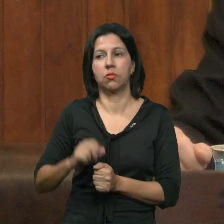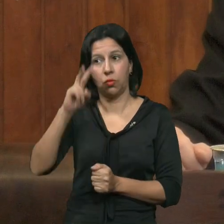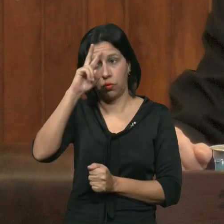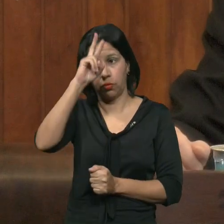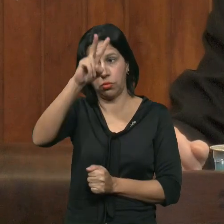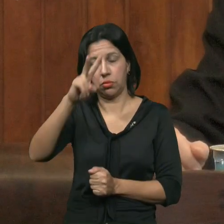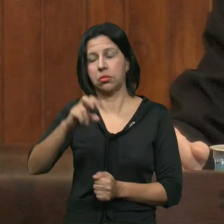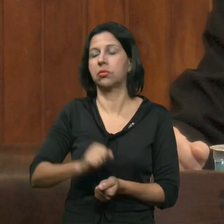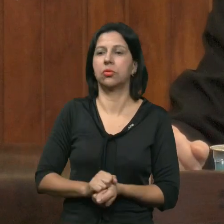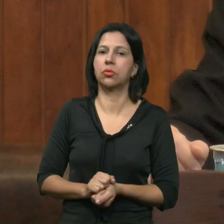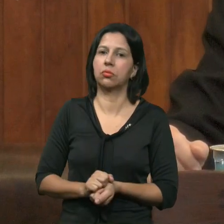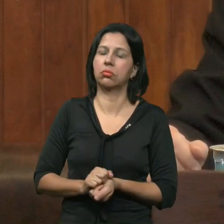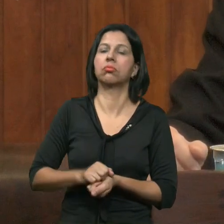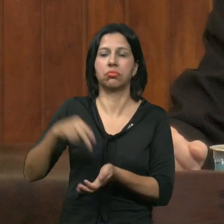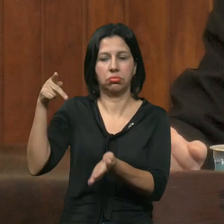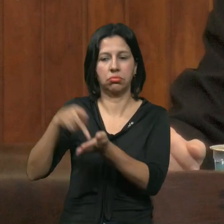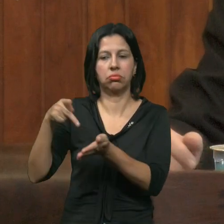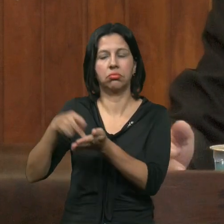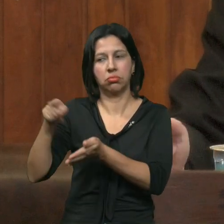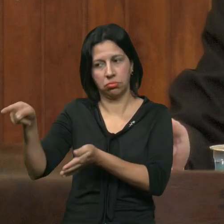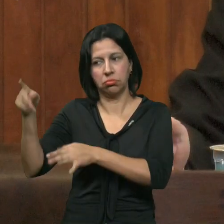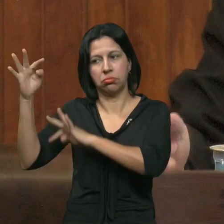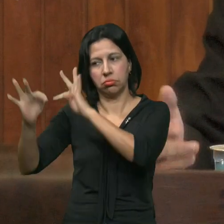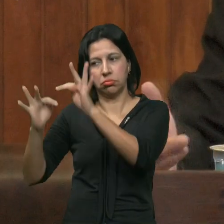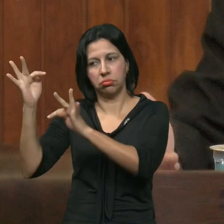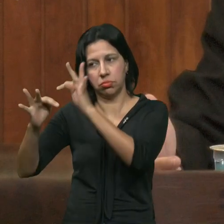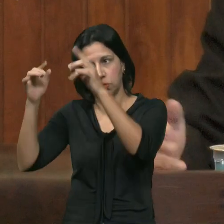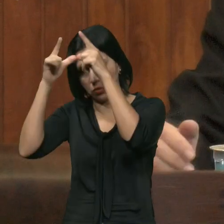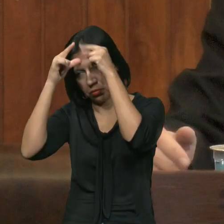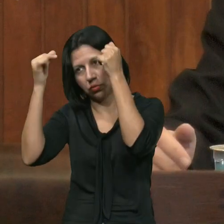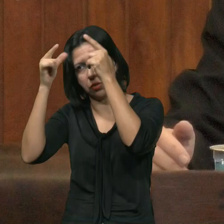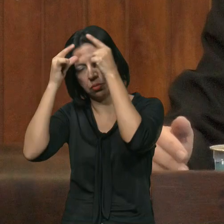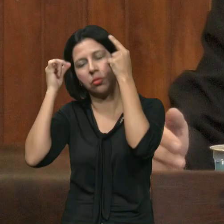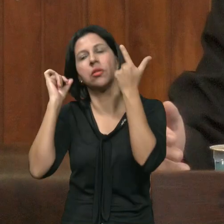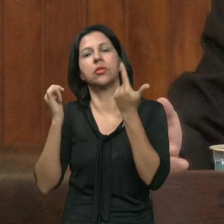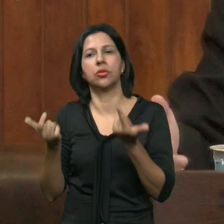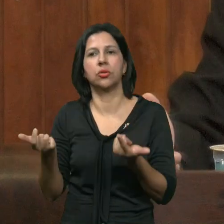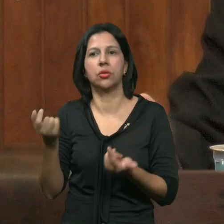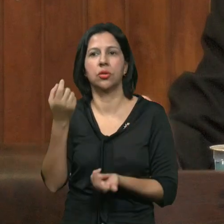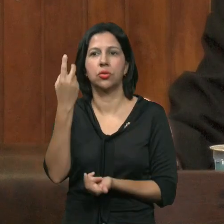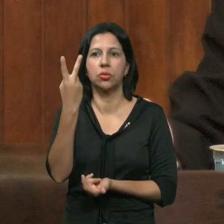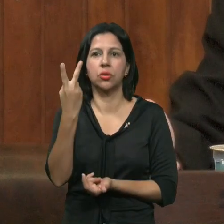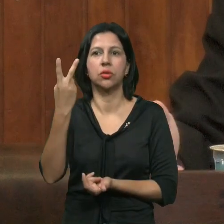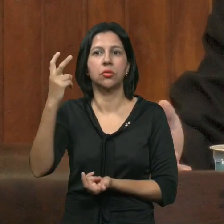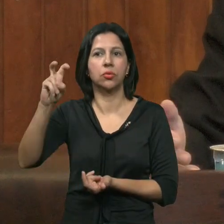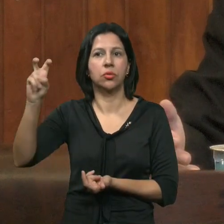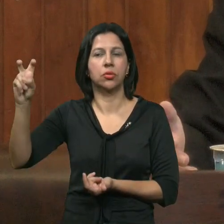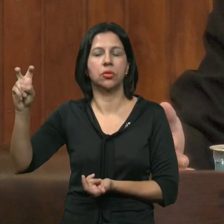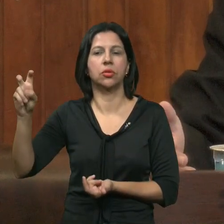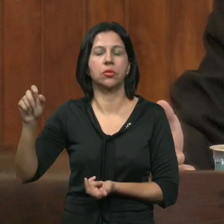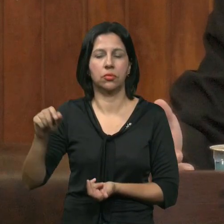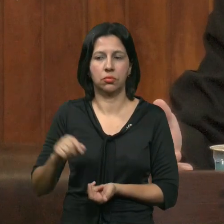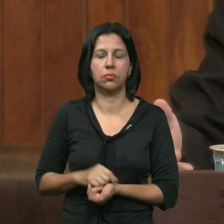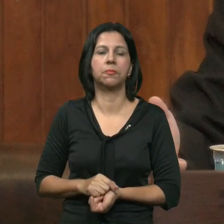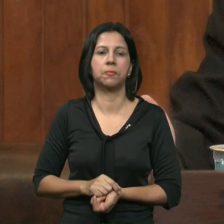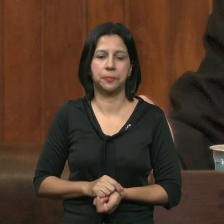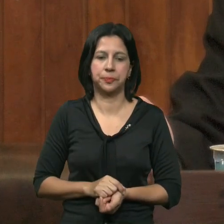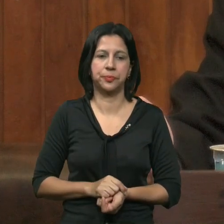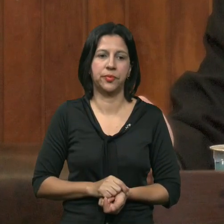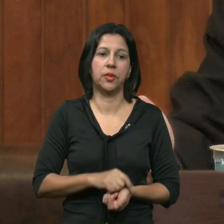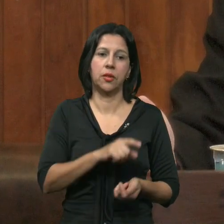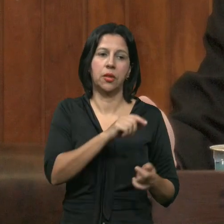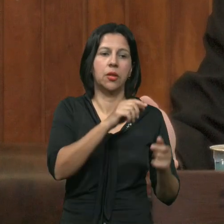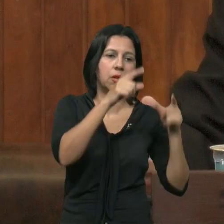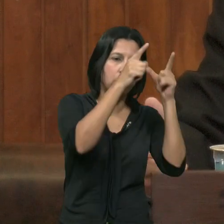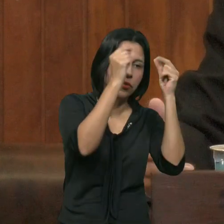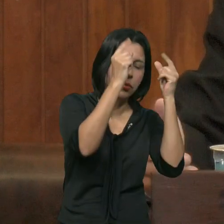E justa Dos técnicos Que repito Em número De 255 E auxiliares Nós temos 39